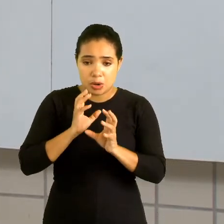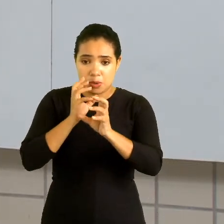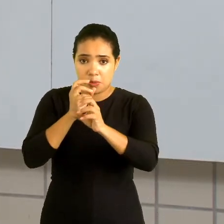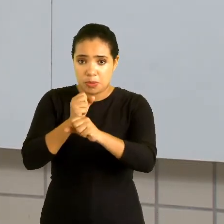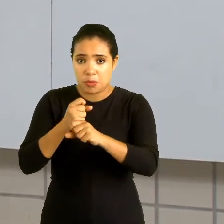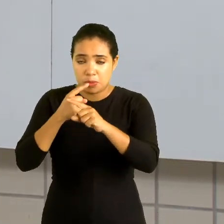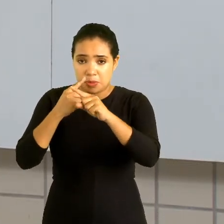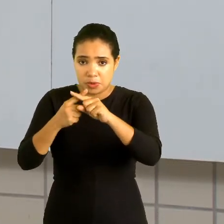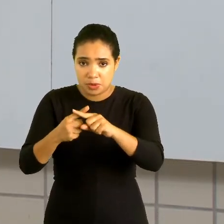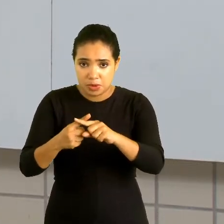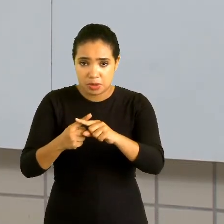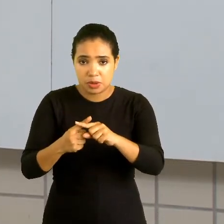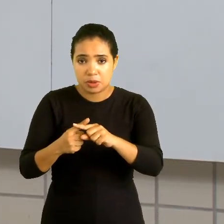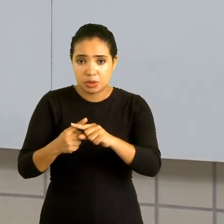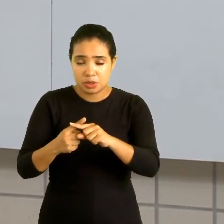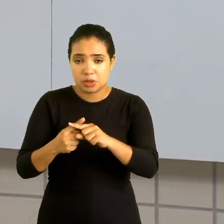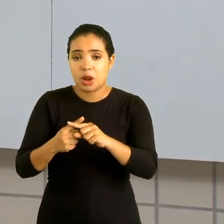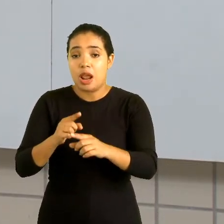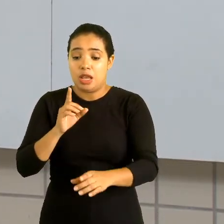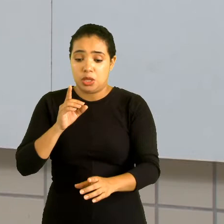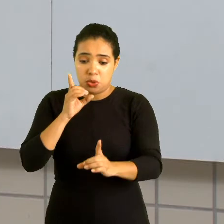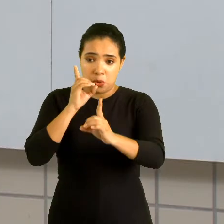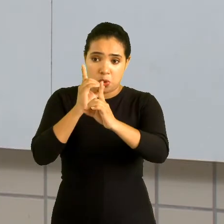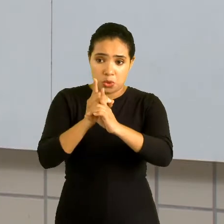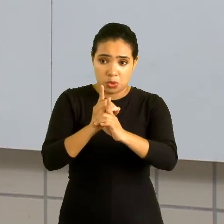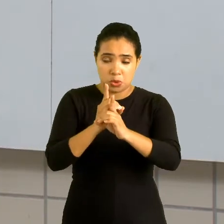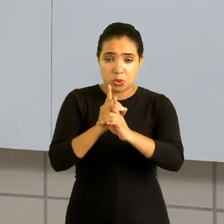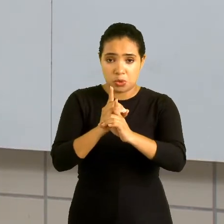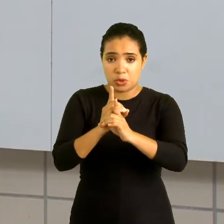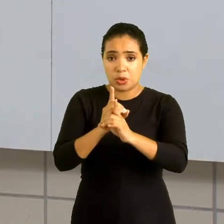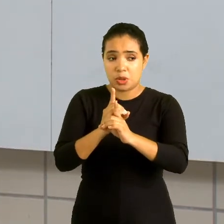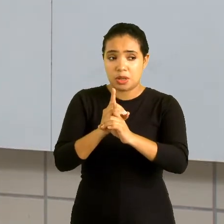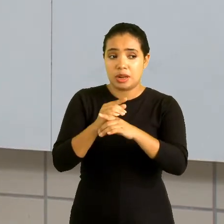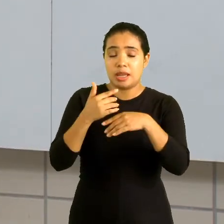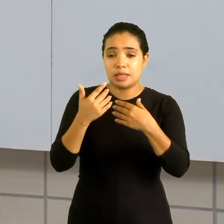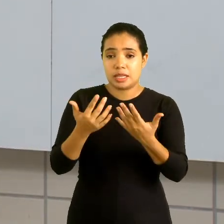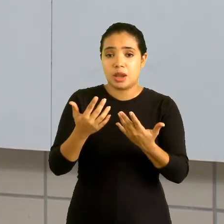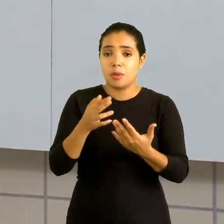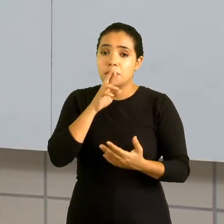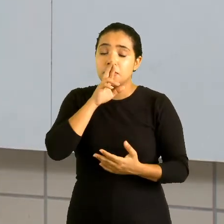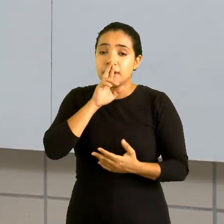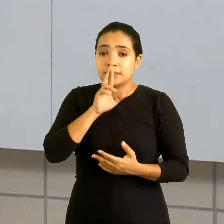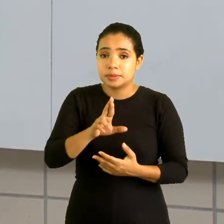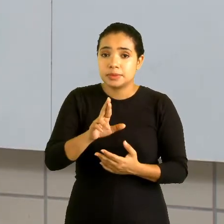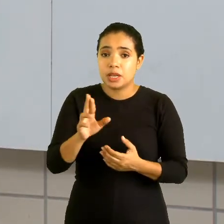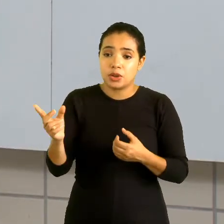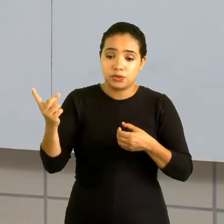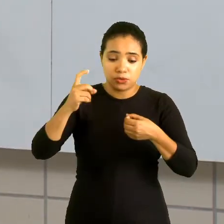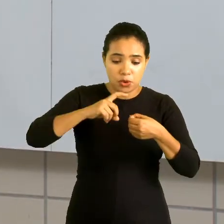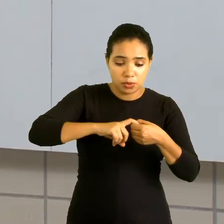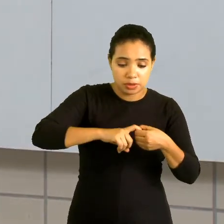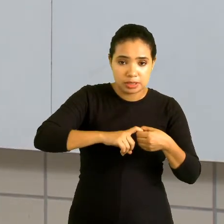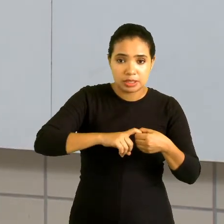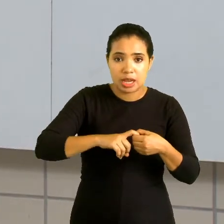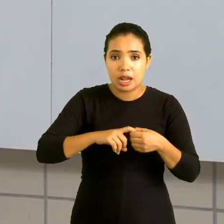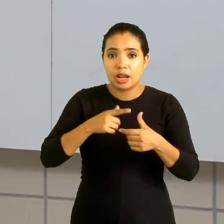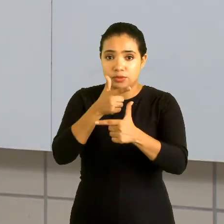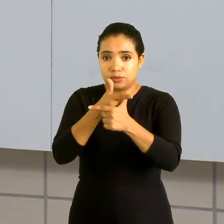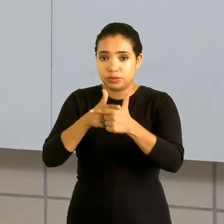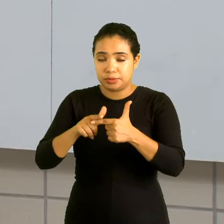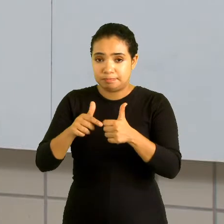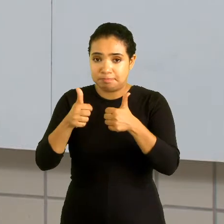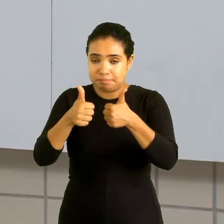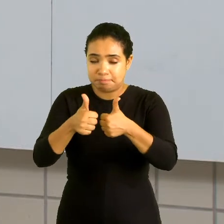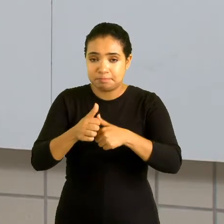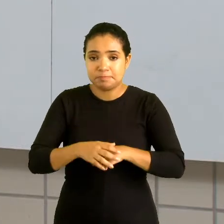polinômios, os dois termos, e encontrei um outro termo, para sair daqui e voltar para cá, eu vou dividir.